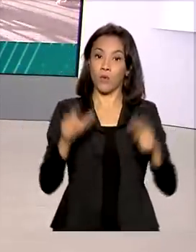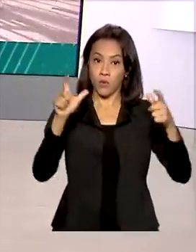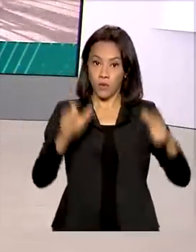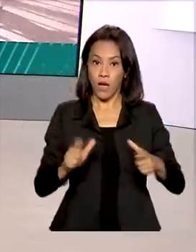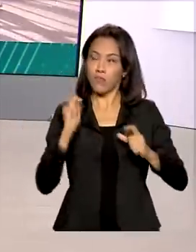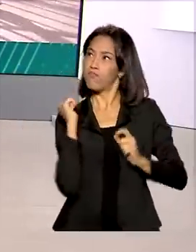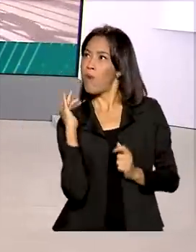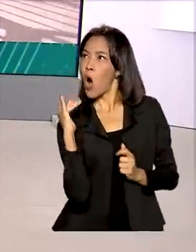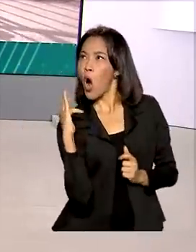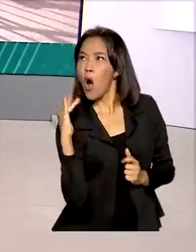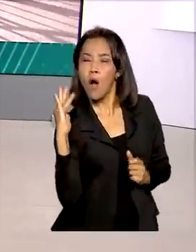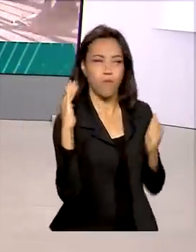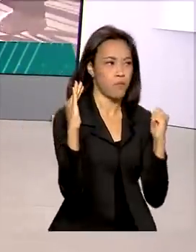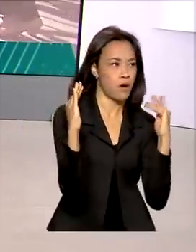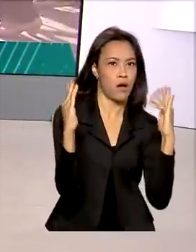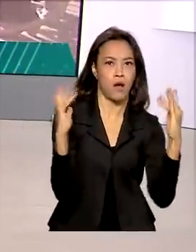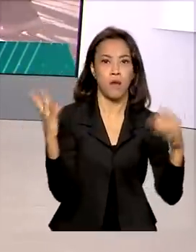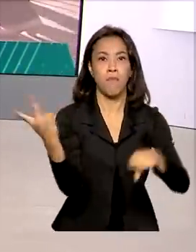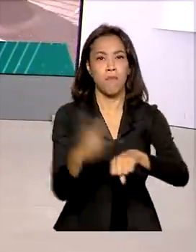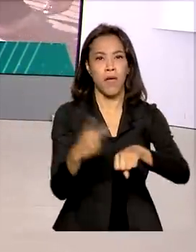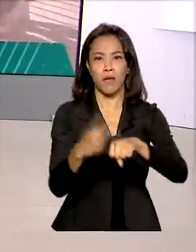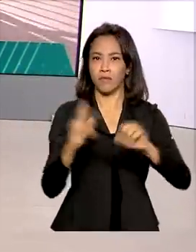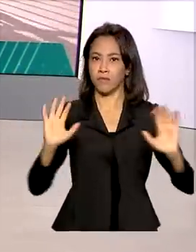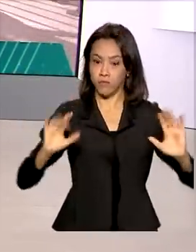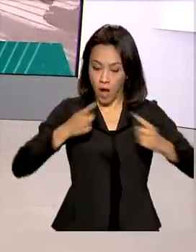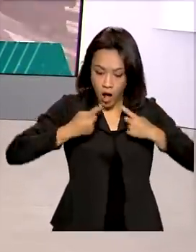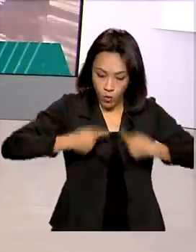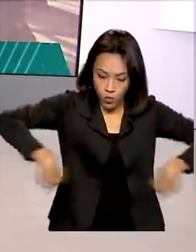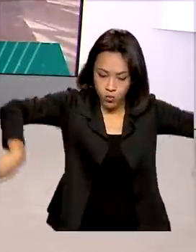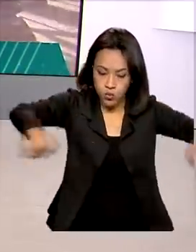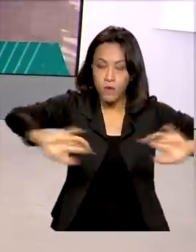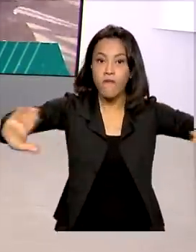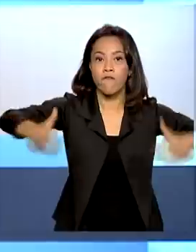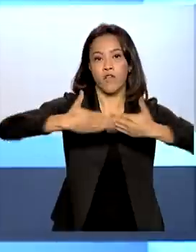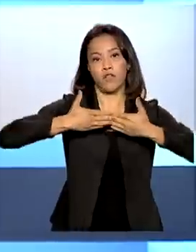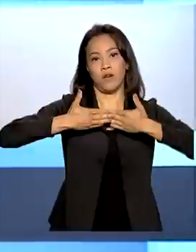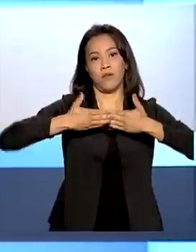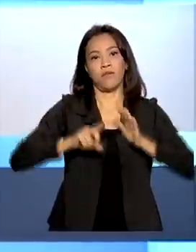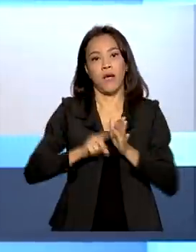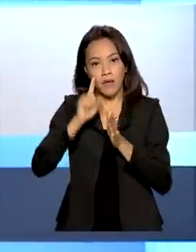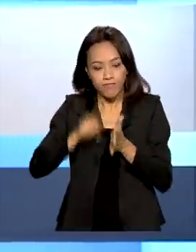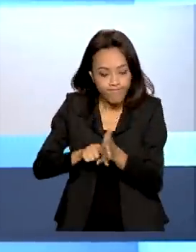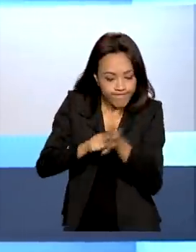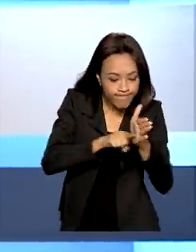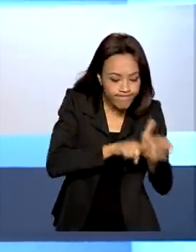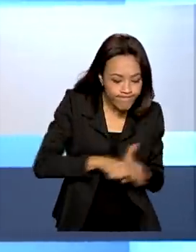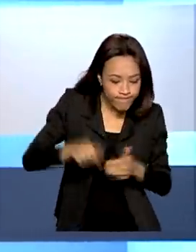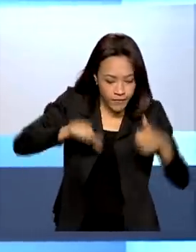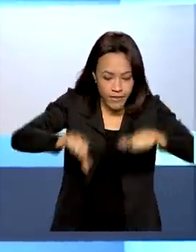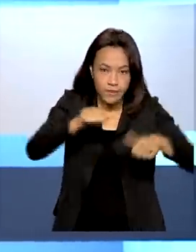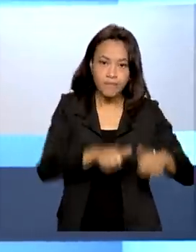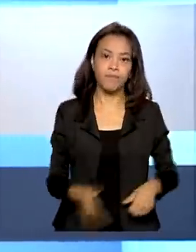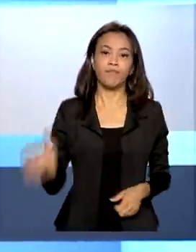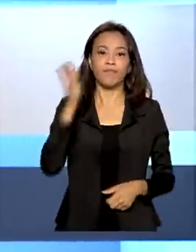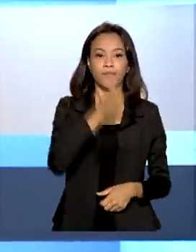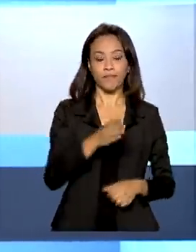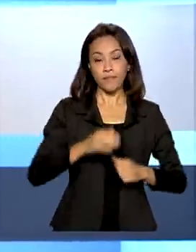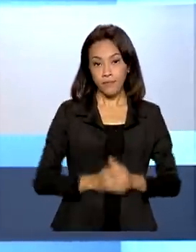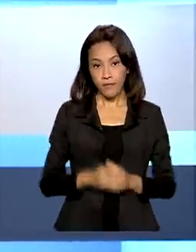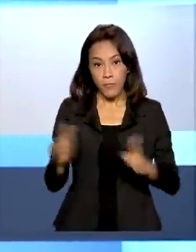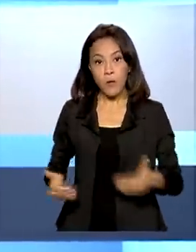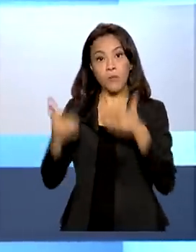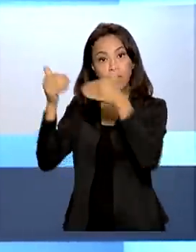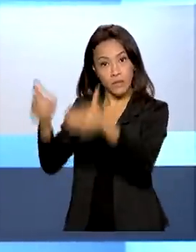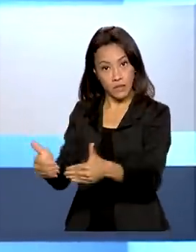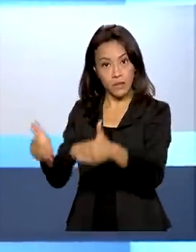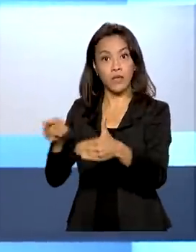cânions de Furnas seguem fechados para análise técnica. O Ministério da Agricultura, Pecuária e